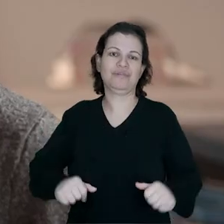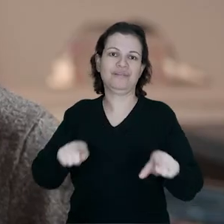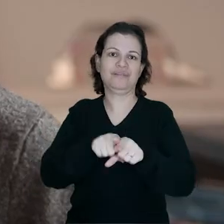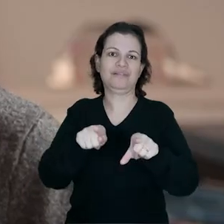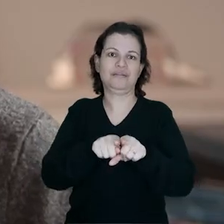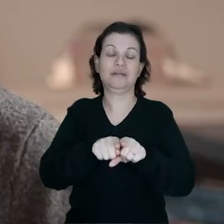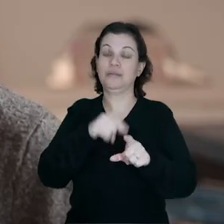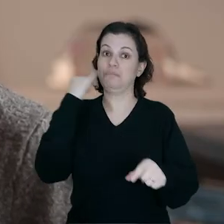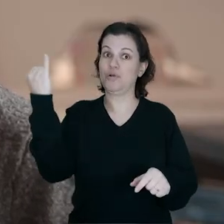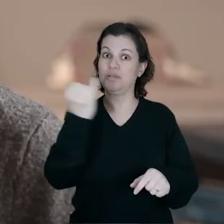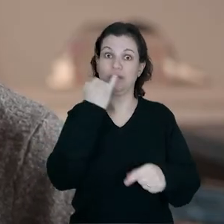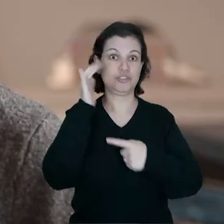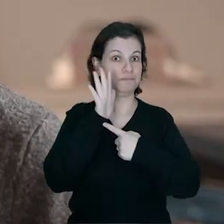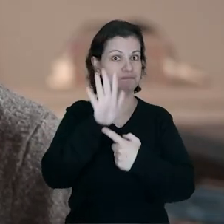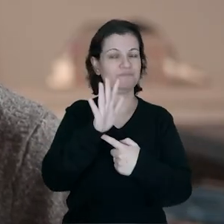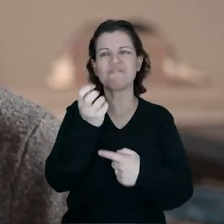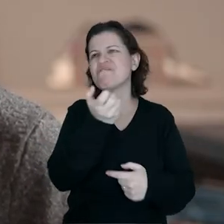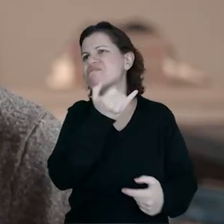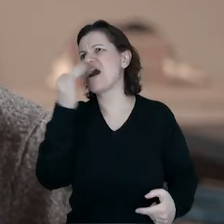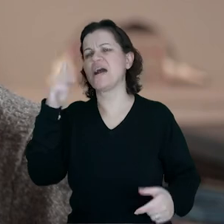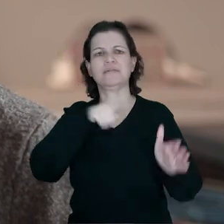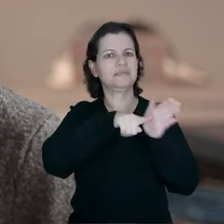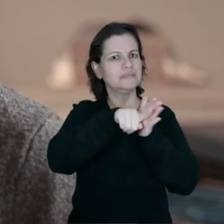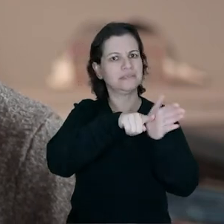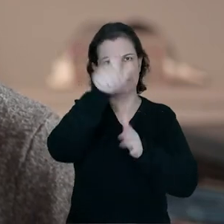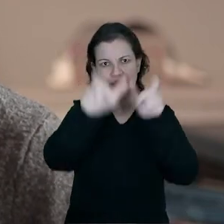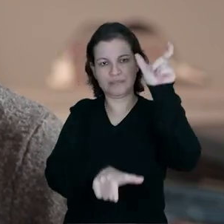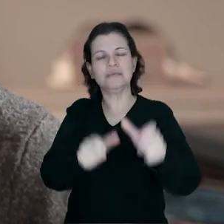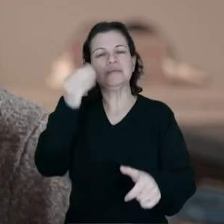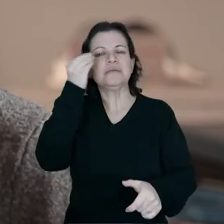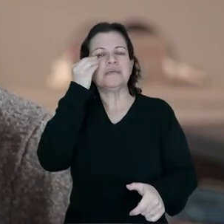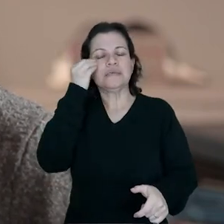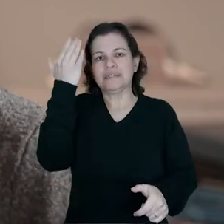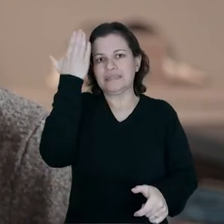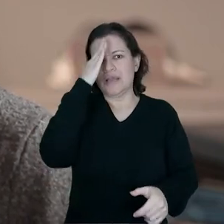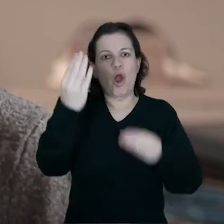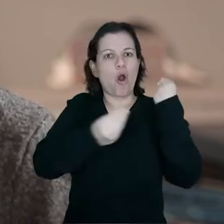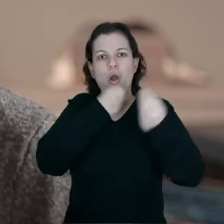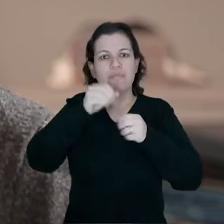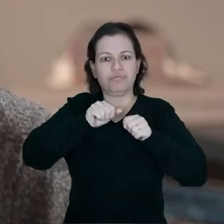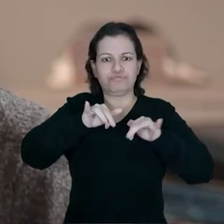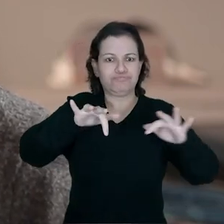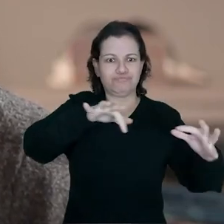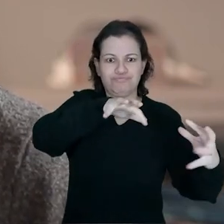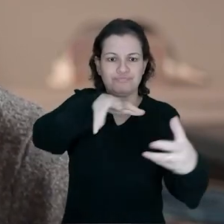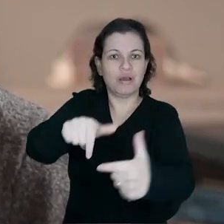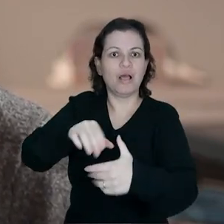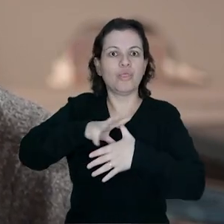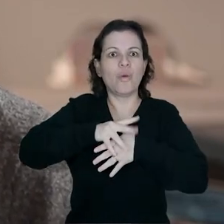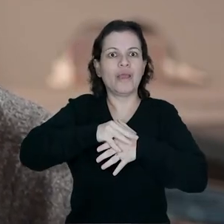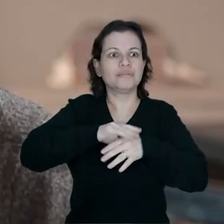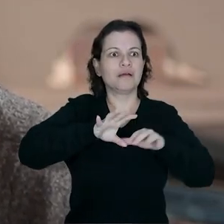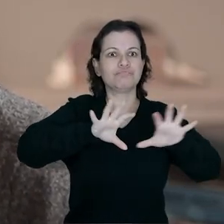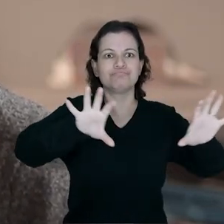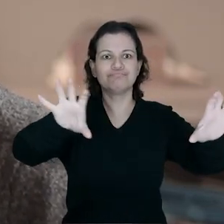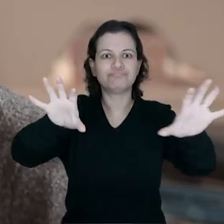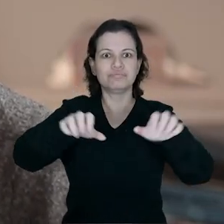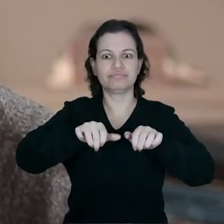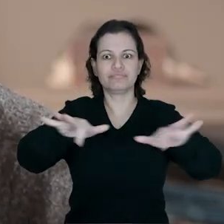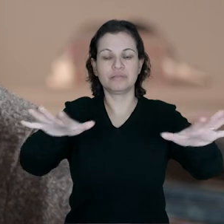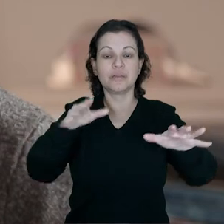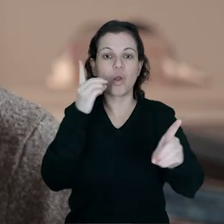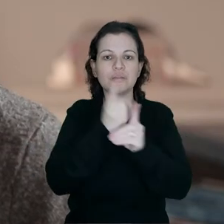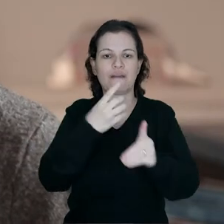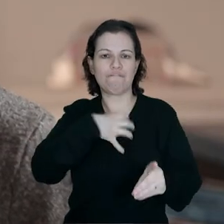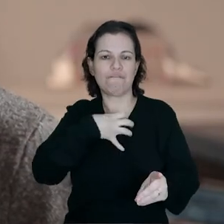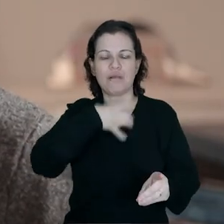Então, importante destacar que vários pesquisadores estão tentando entender como que essa epidemia, como essa doença afeta as pessoas, encontrar